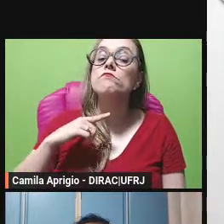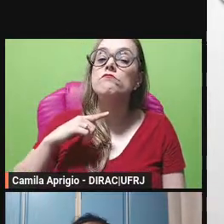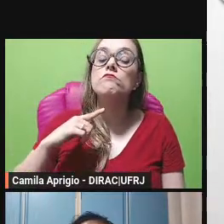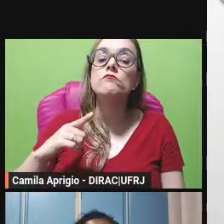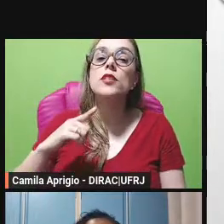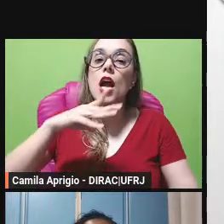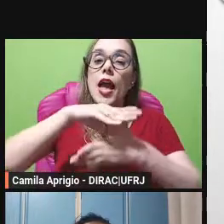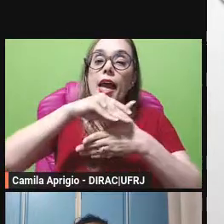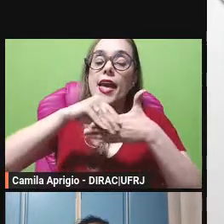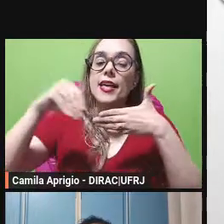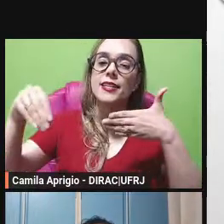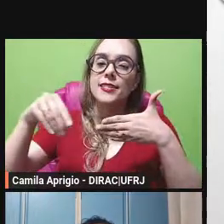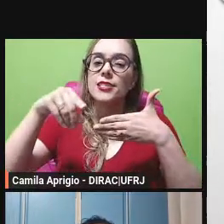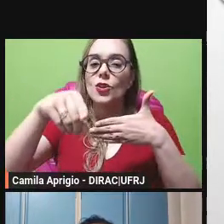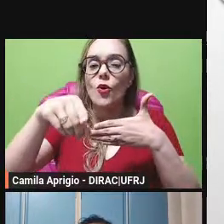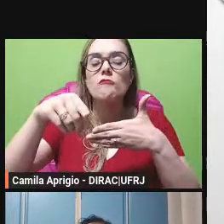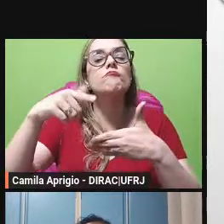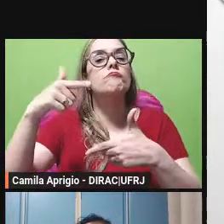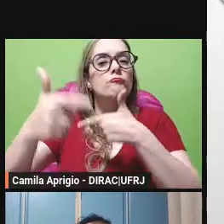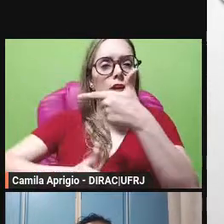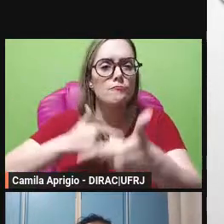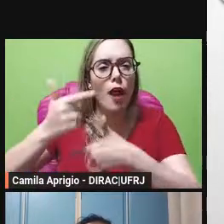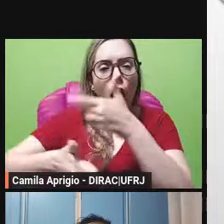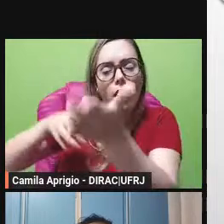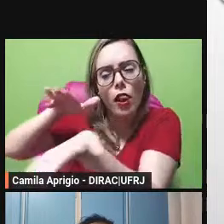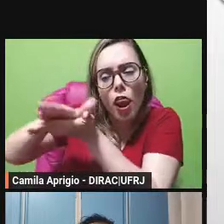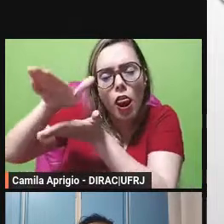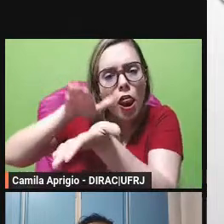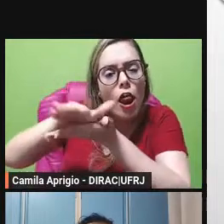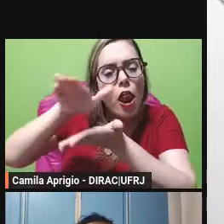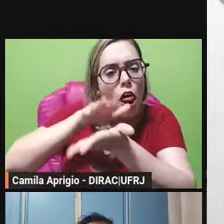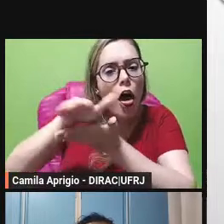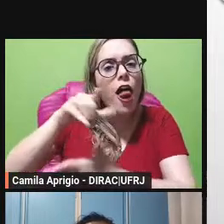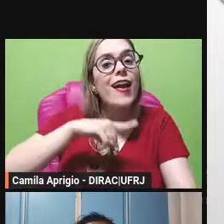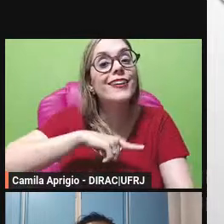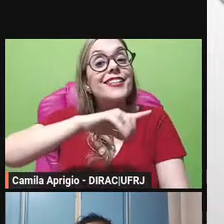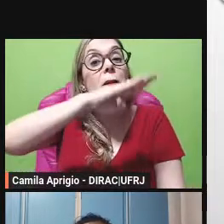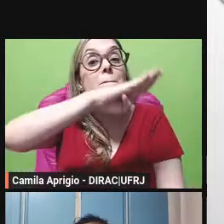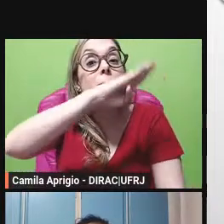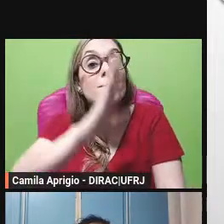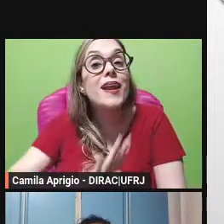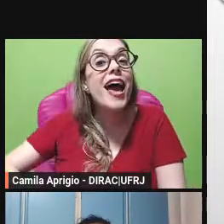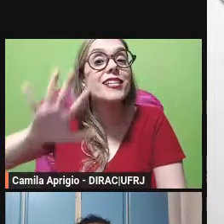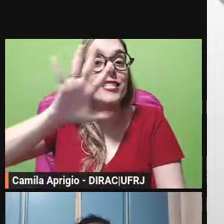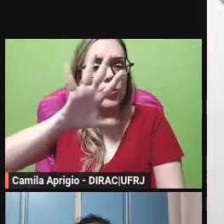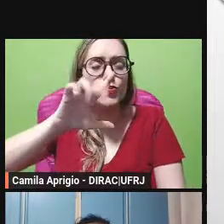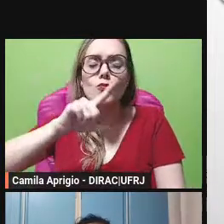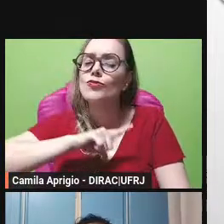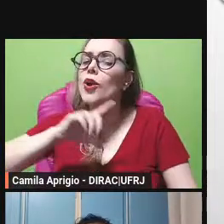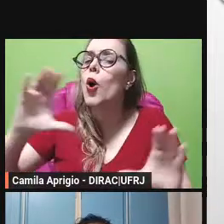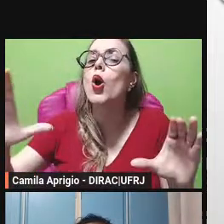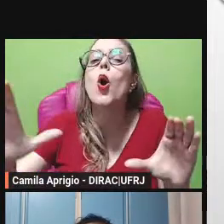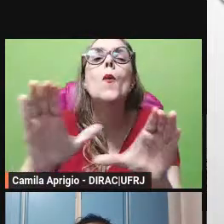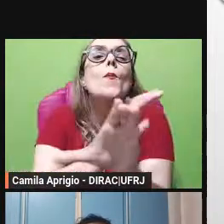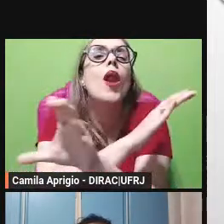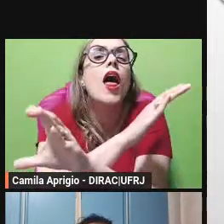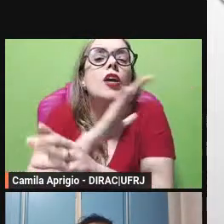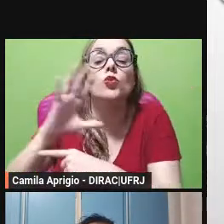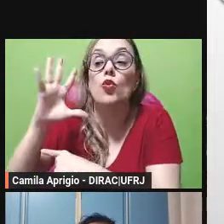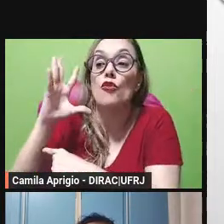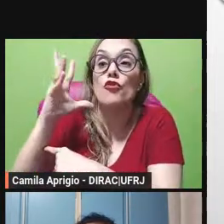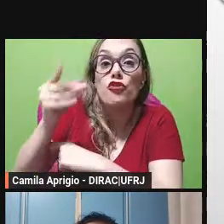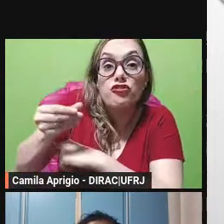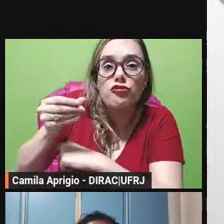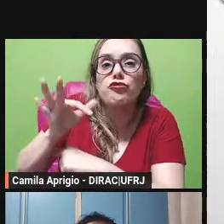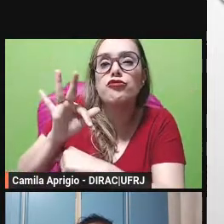temos aí disponível para o nosso público brasileiro a edição mais completa das fábulas de Esopo não